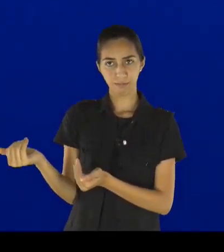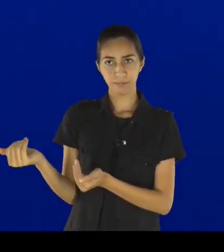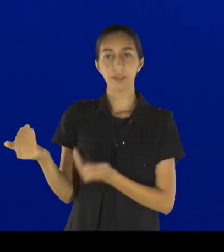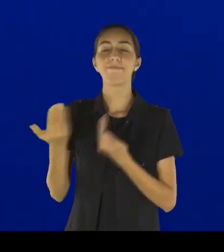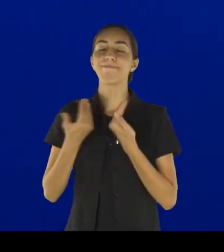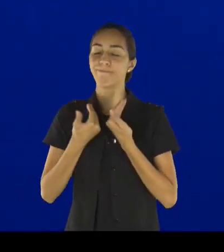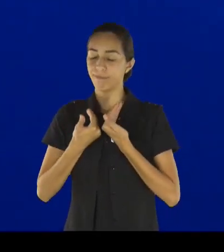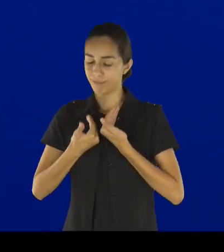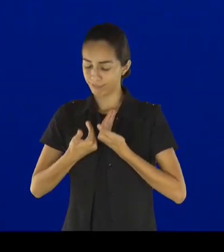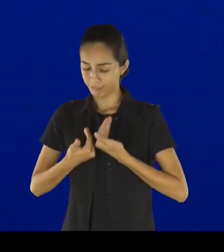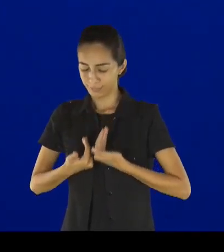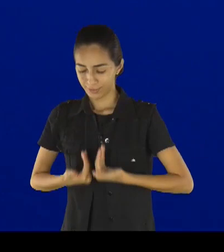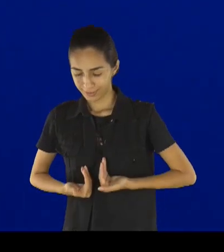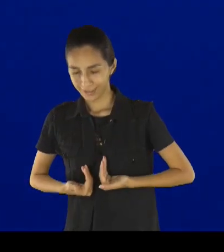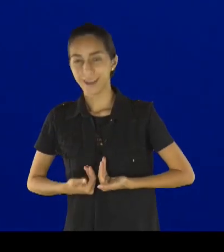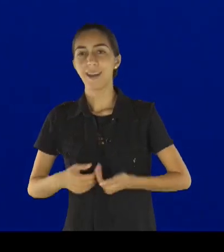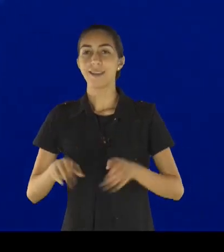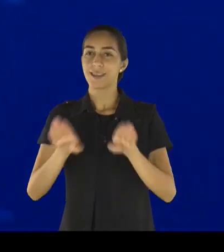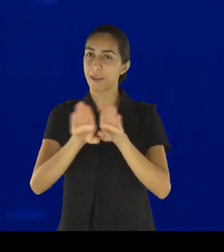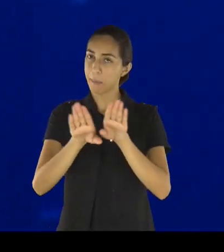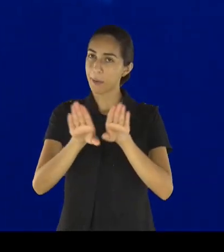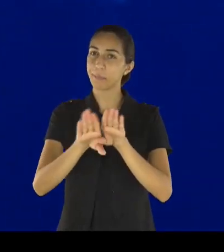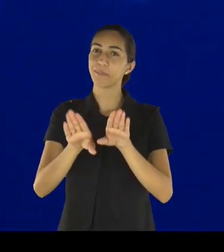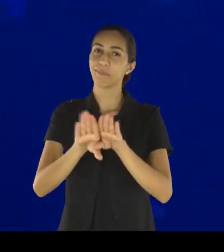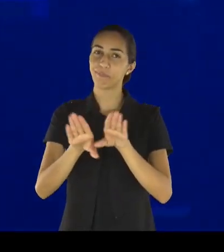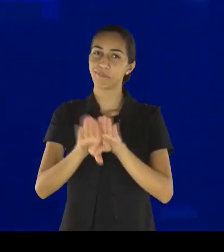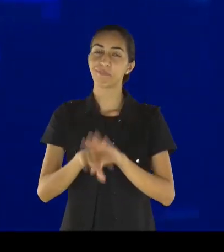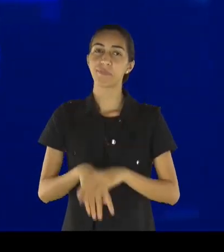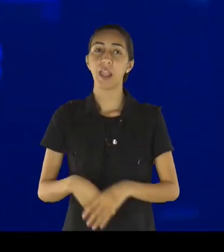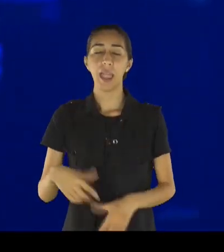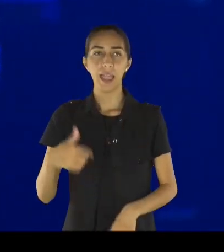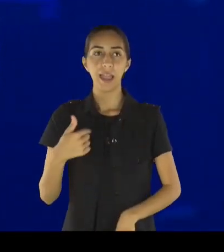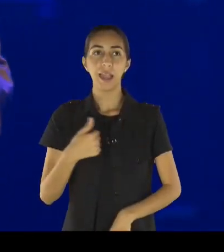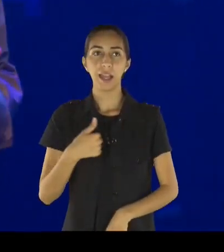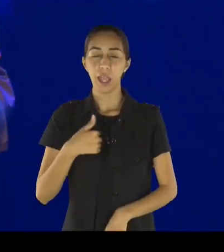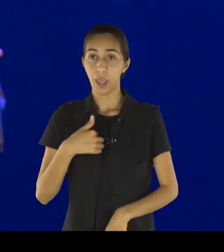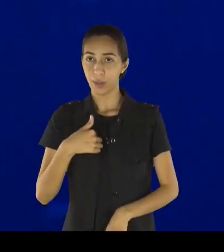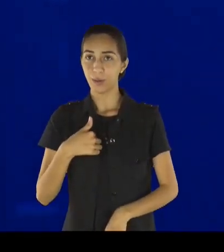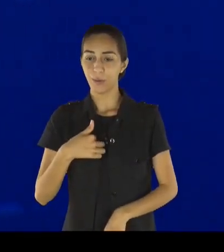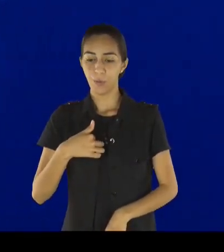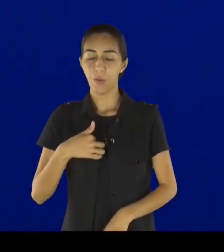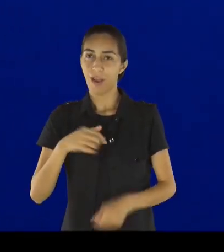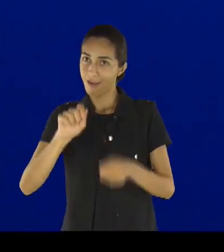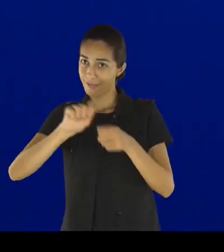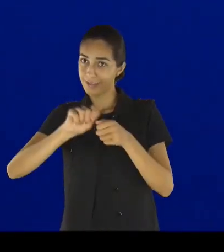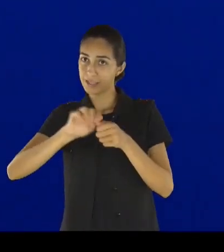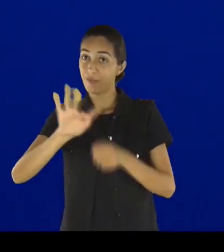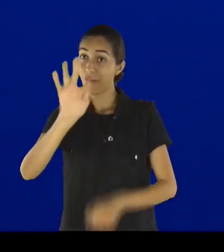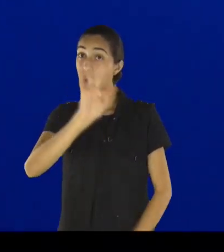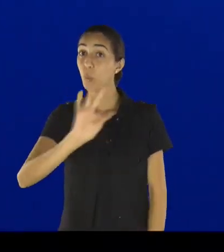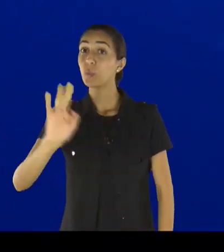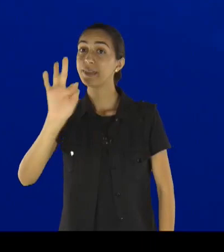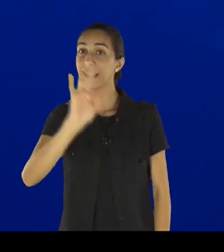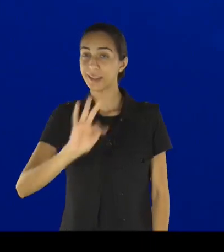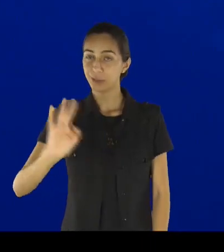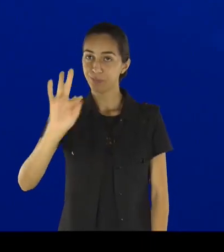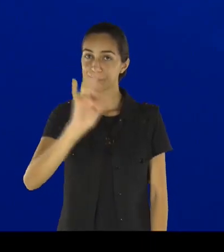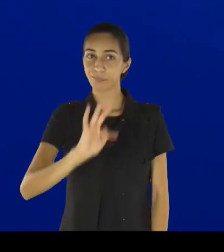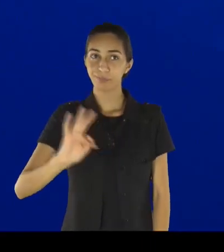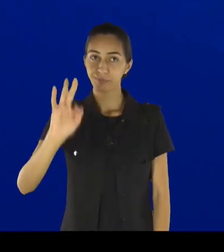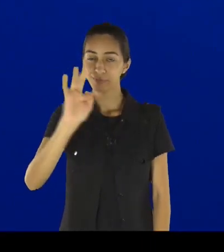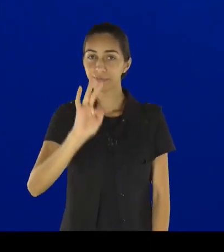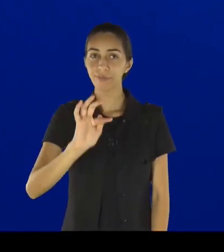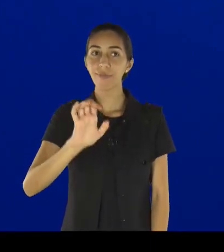cansa, quando eu fiz faculdade de educação física, irmão, eu, eu, eu fazia aula com um grandes, alguns grandes